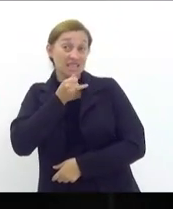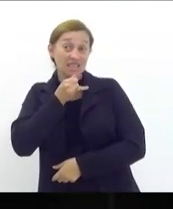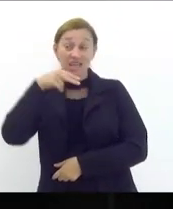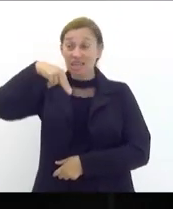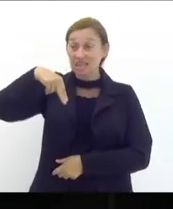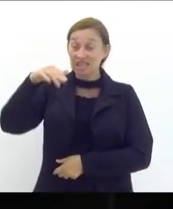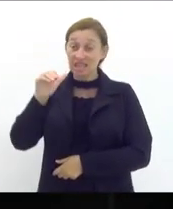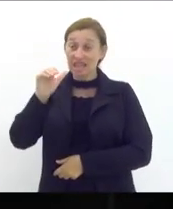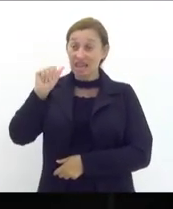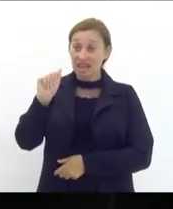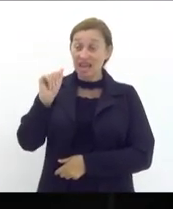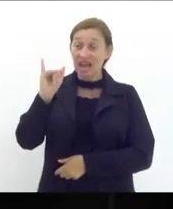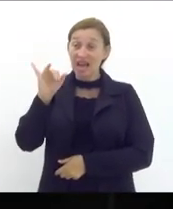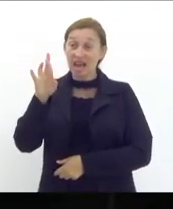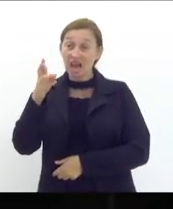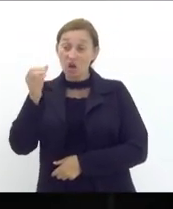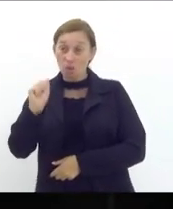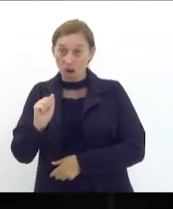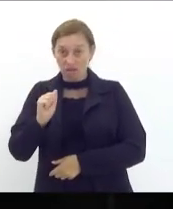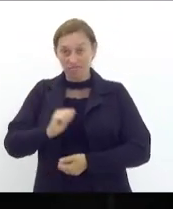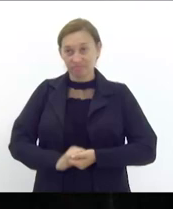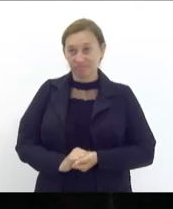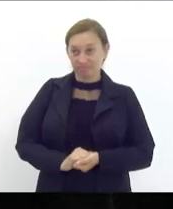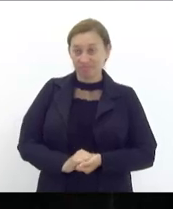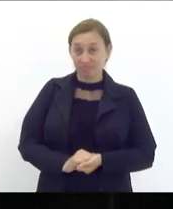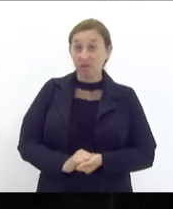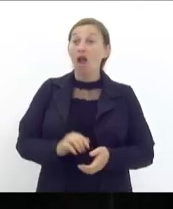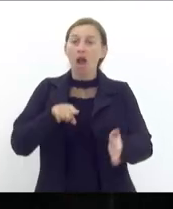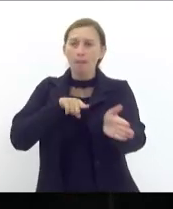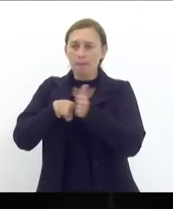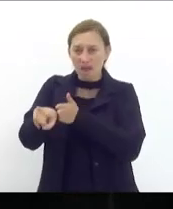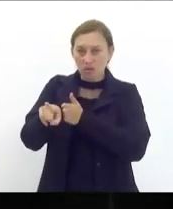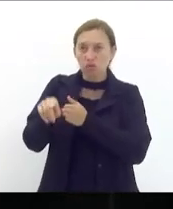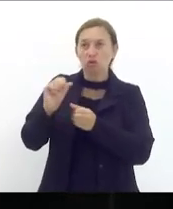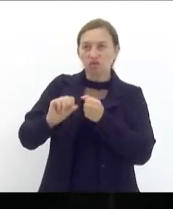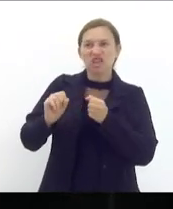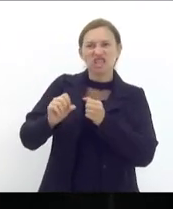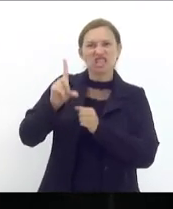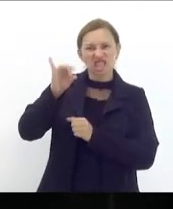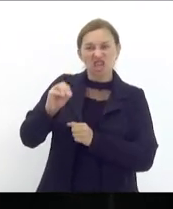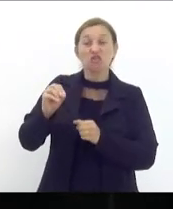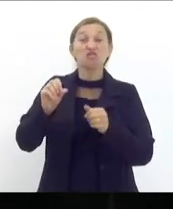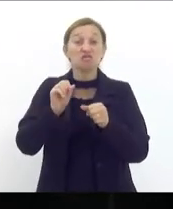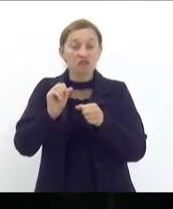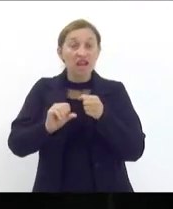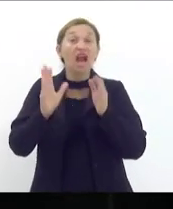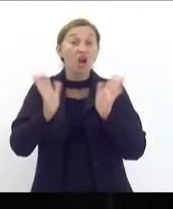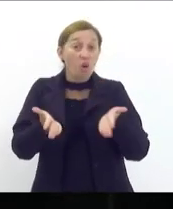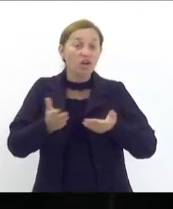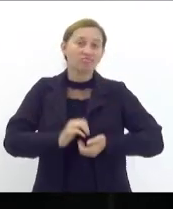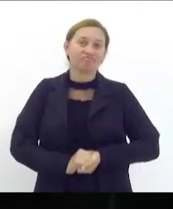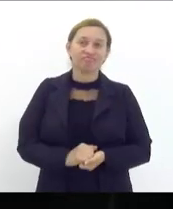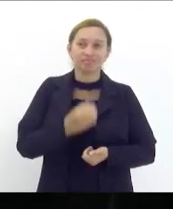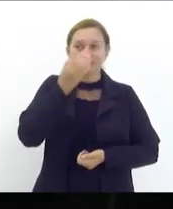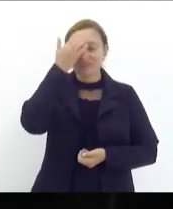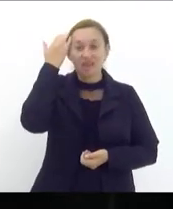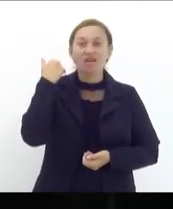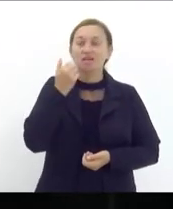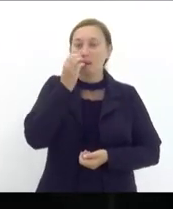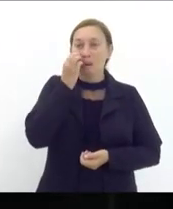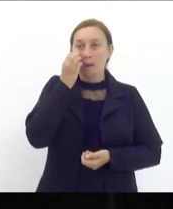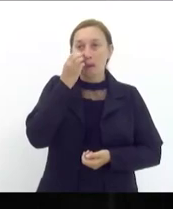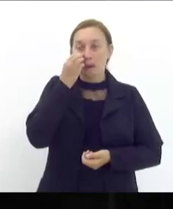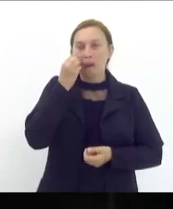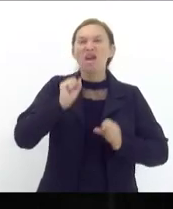Nicarágua e a mesma pergunta que eu fiz mais cedo farei agora cadê